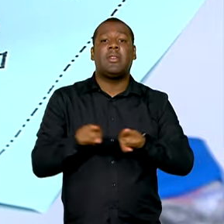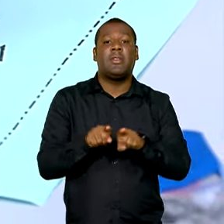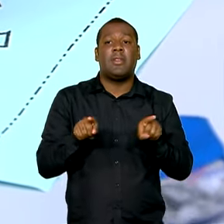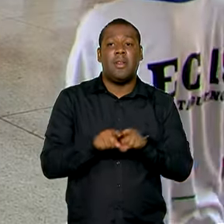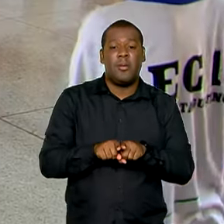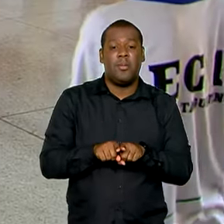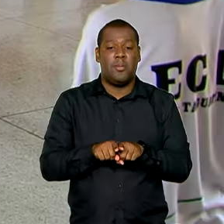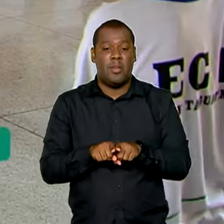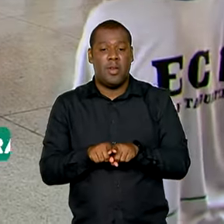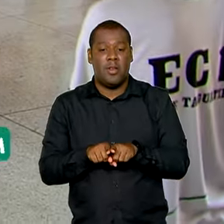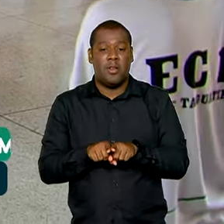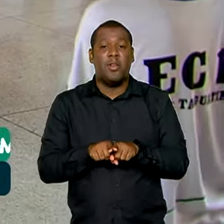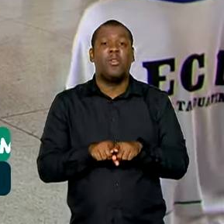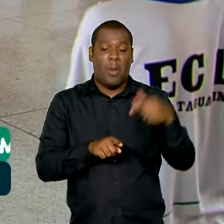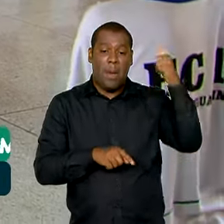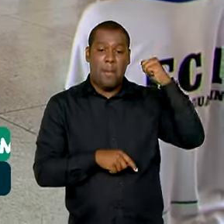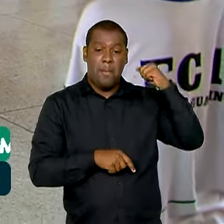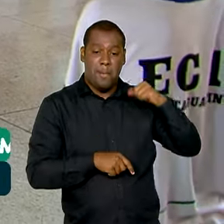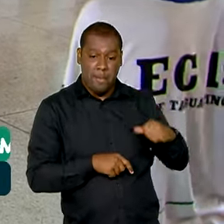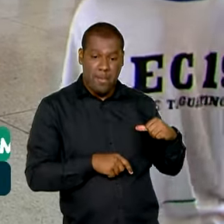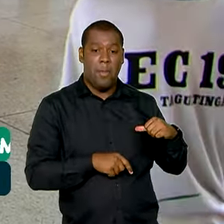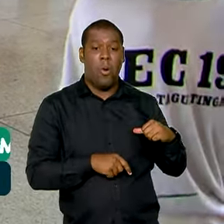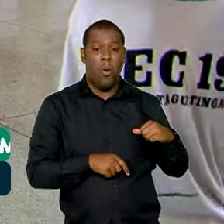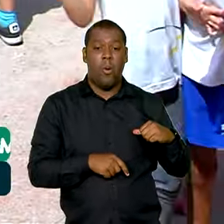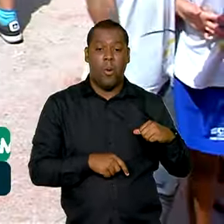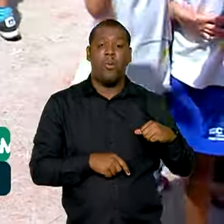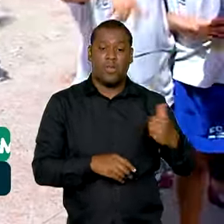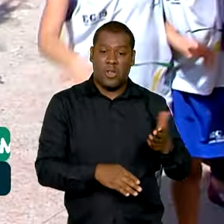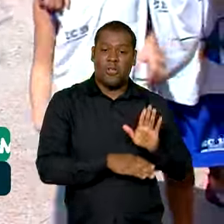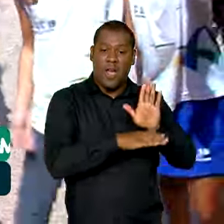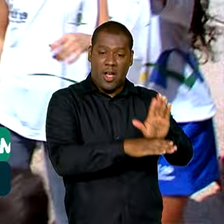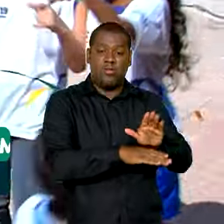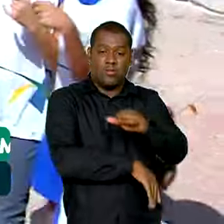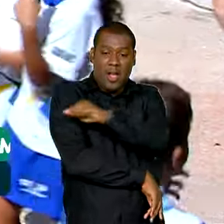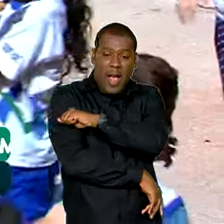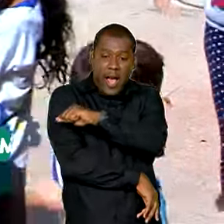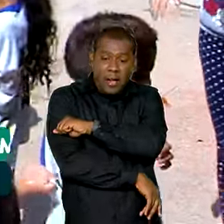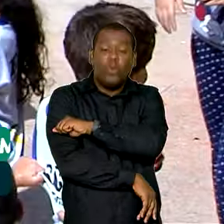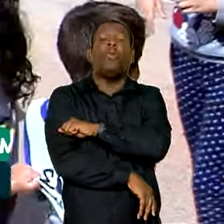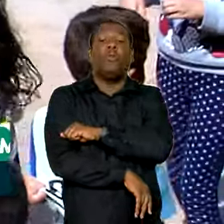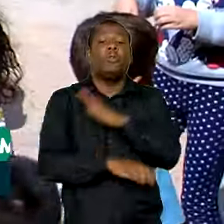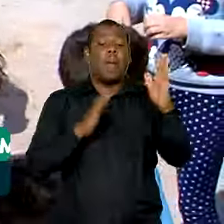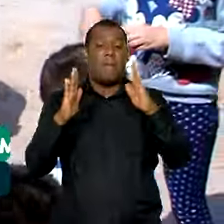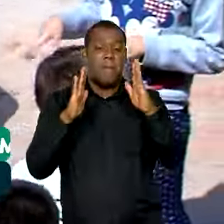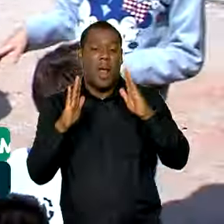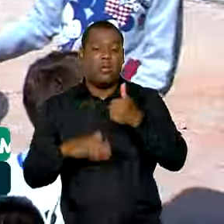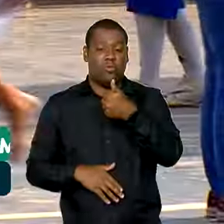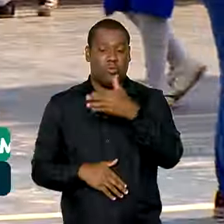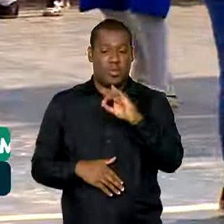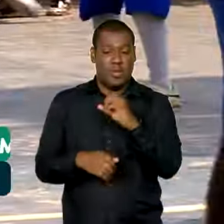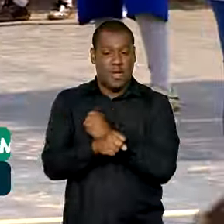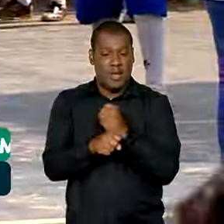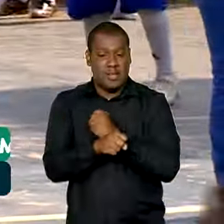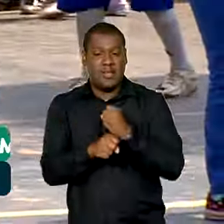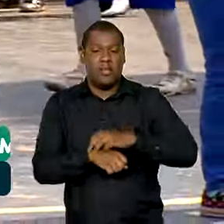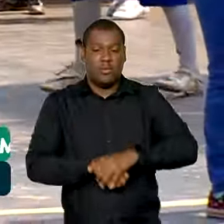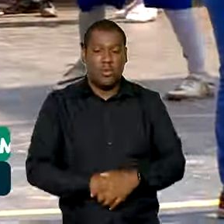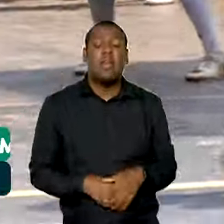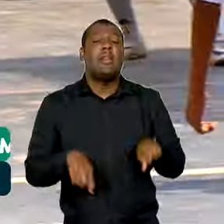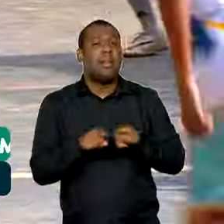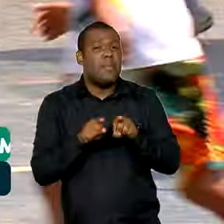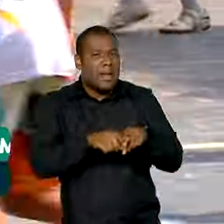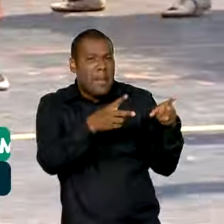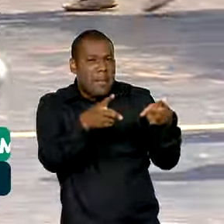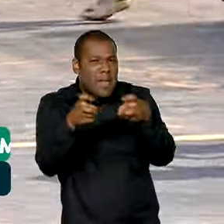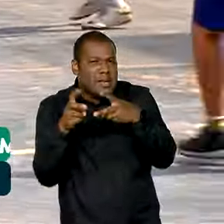subsídios para a elaboração do próximo, válido por 10 anos, e a identificação de desafios